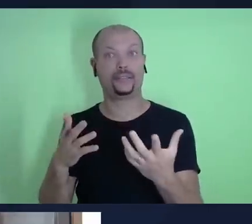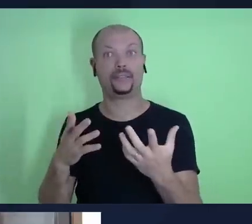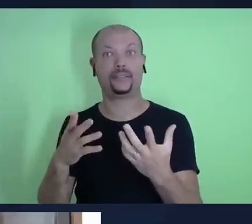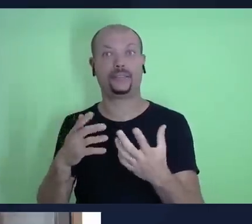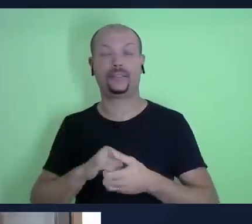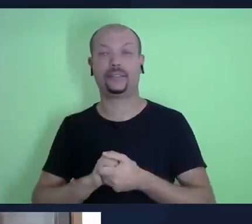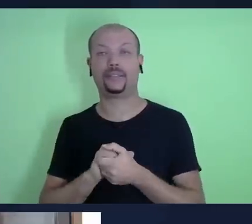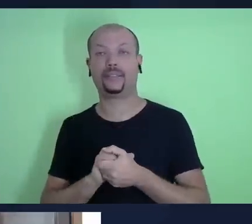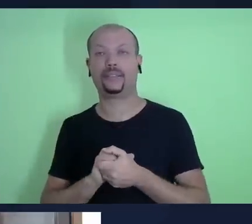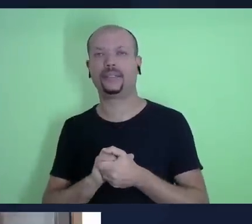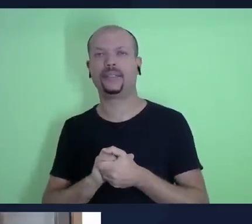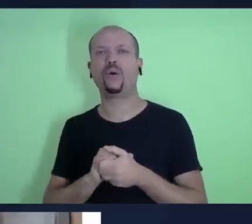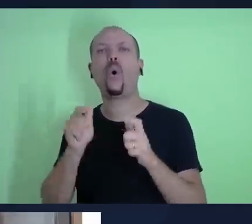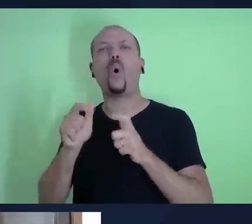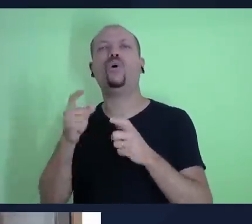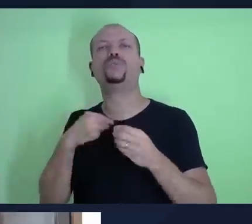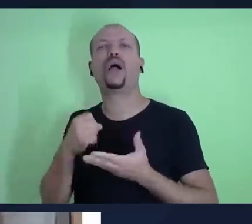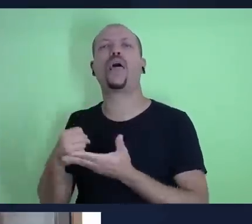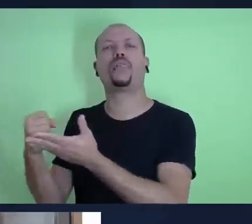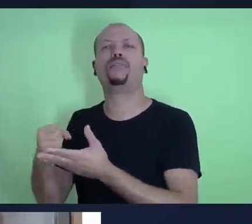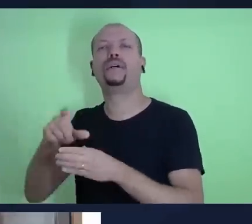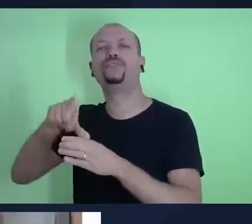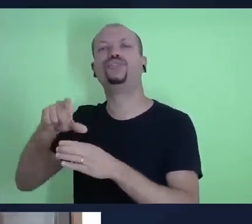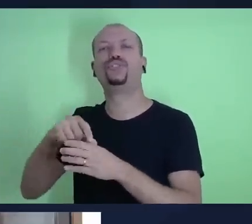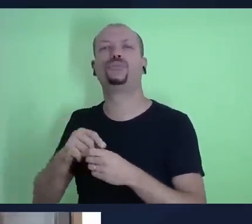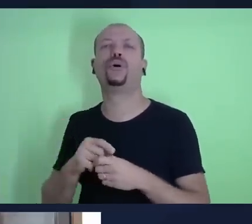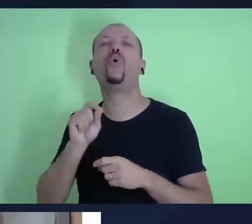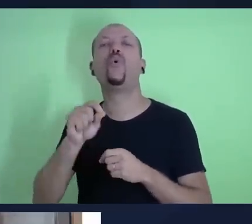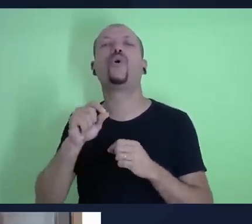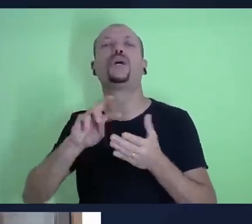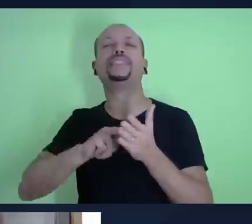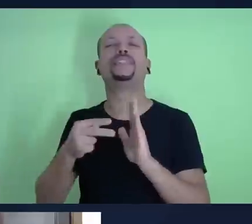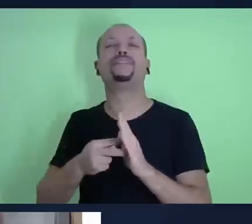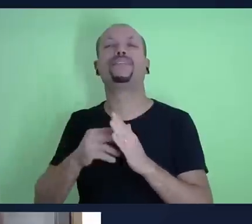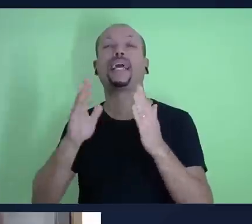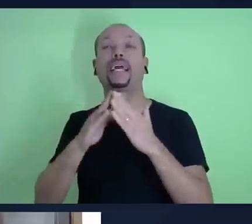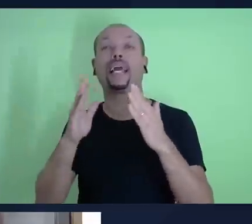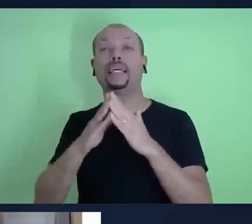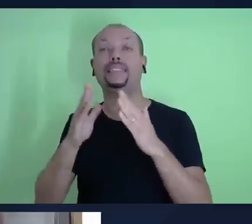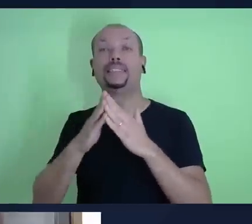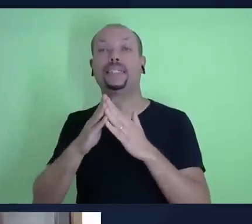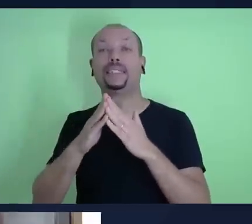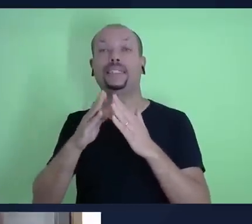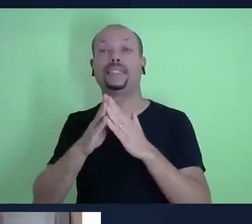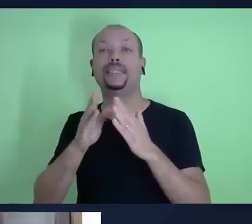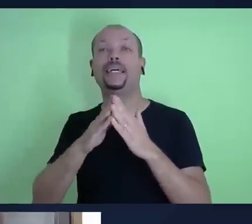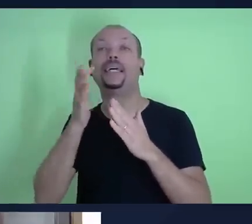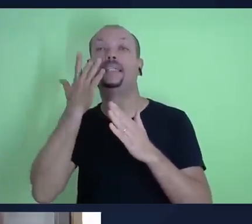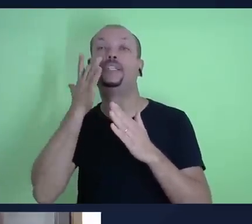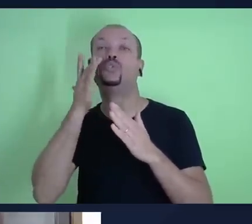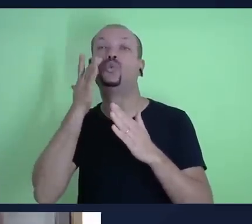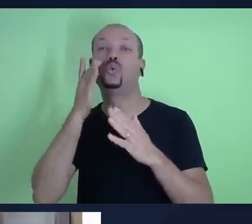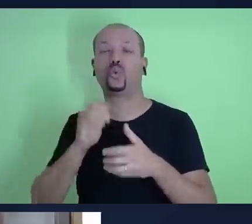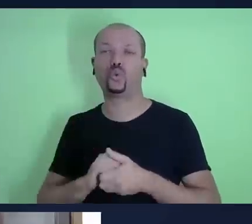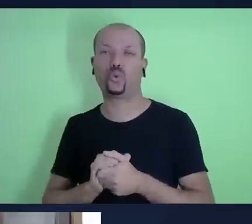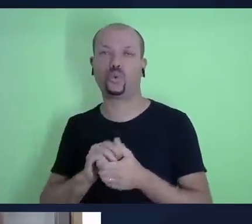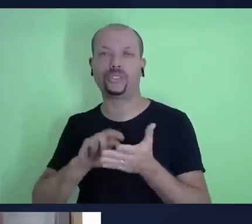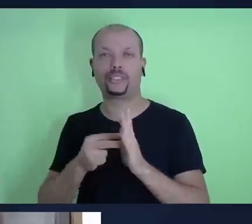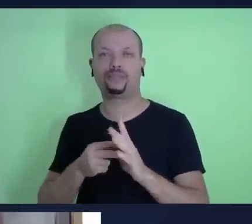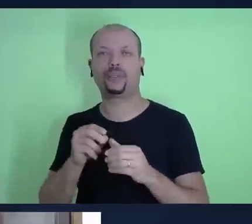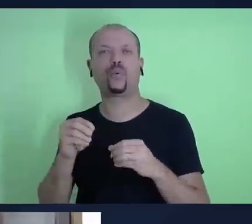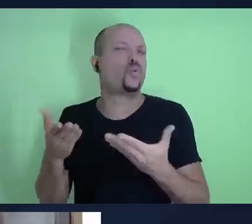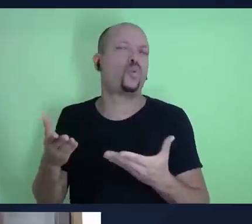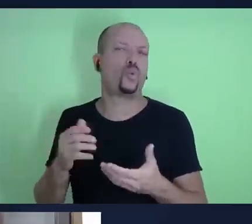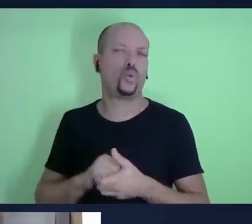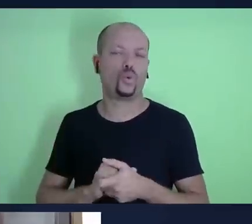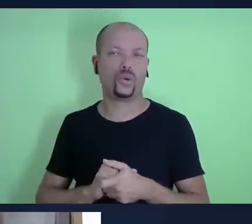onde eu devo levar os dízimos, o que é a casa do tesouro, e lá em Deuteronômio também, nos